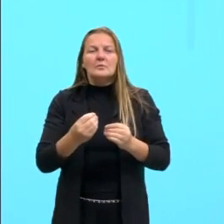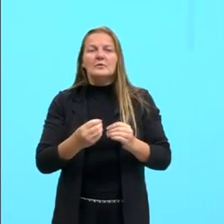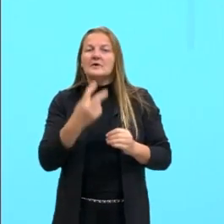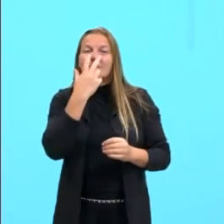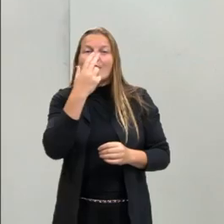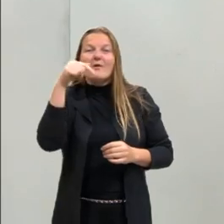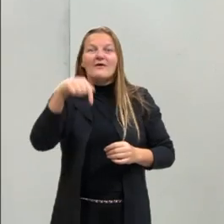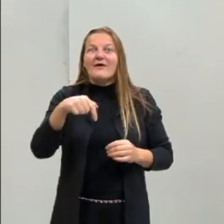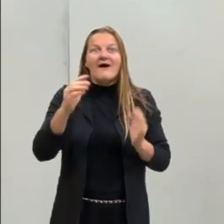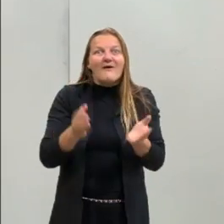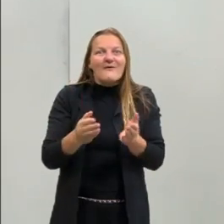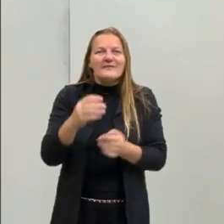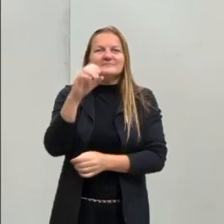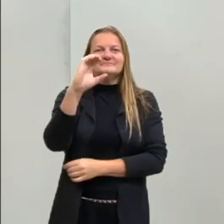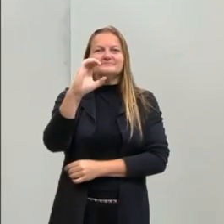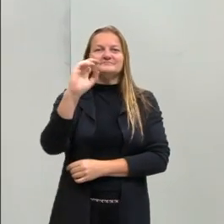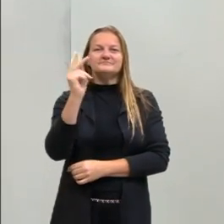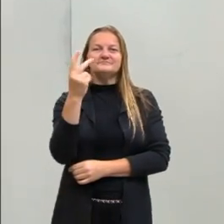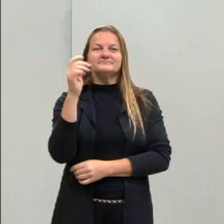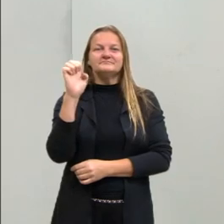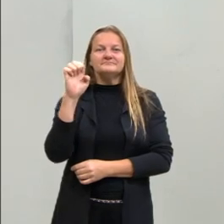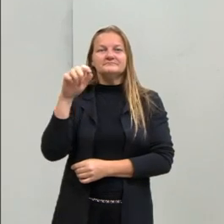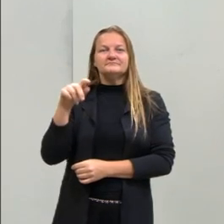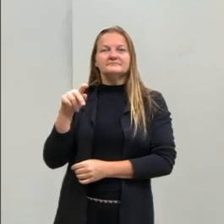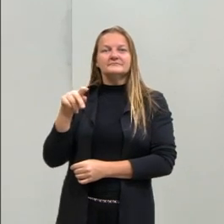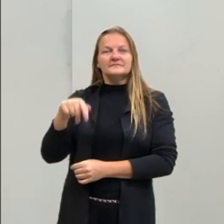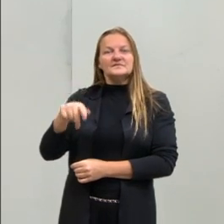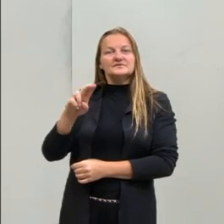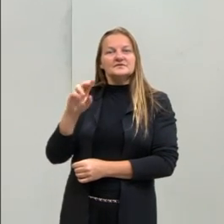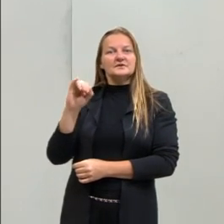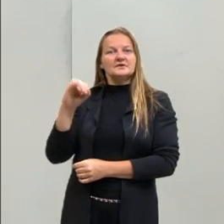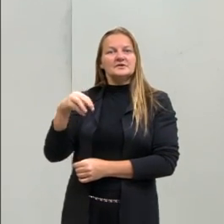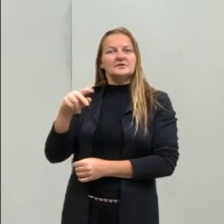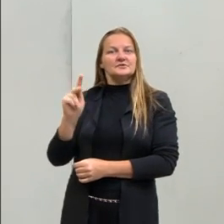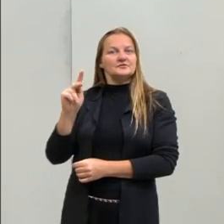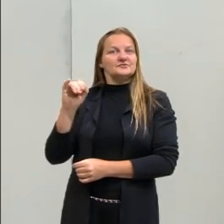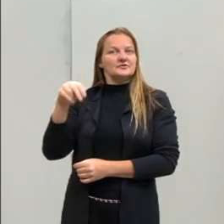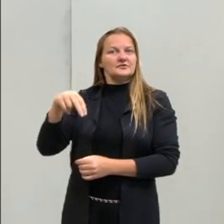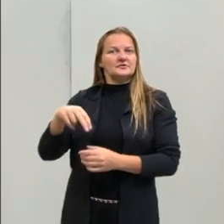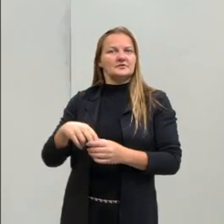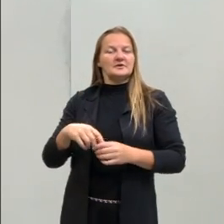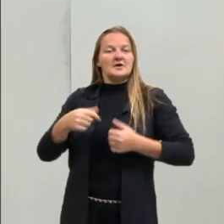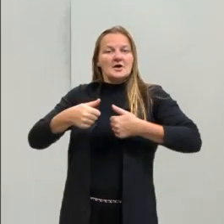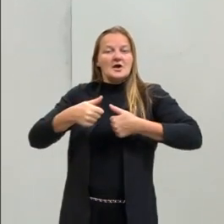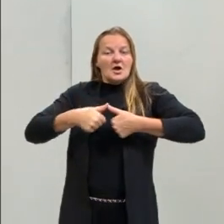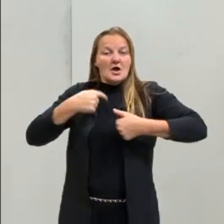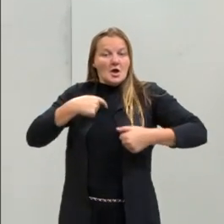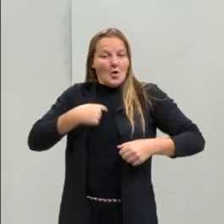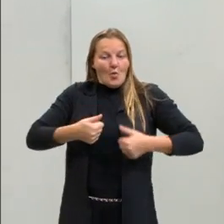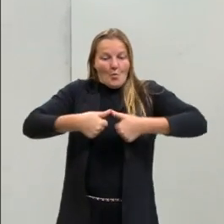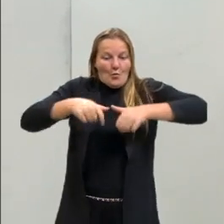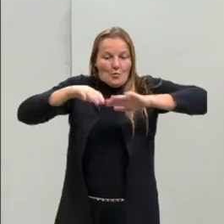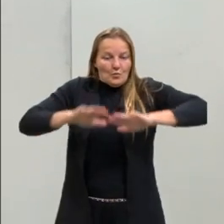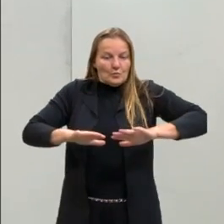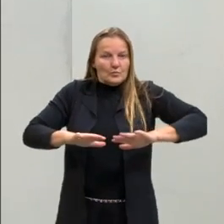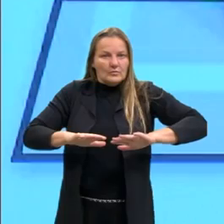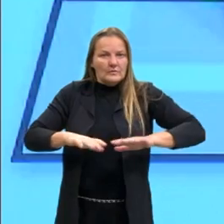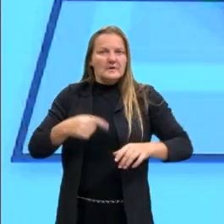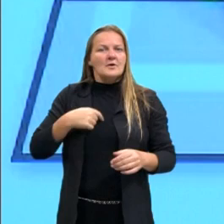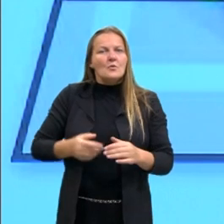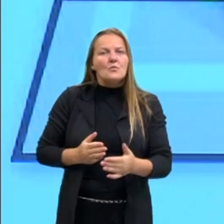-in, né, que nós usamos nos dias de hoje nas nossas redes sociais. Estive aqui, passei por aqui.